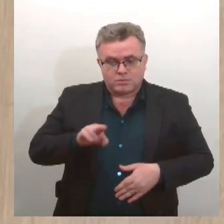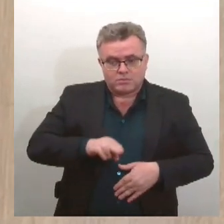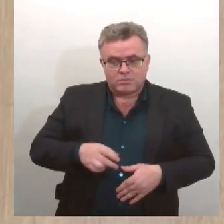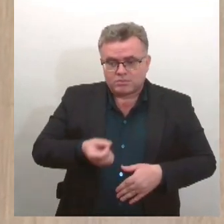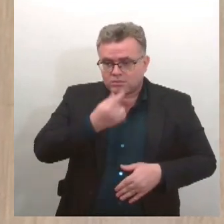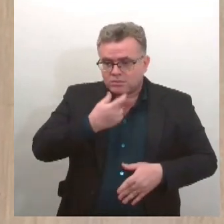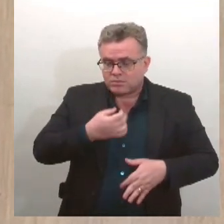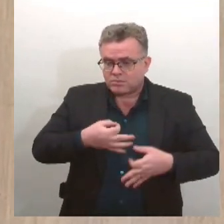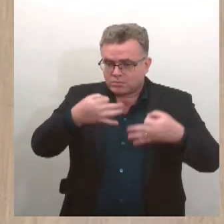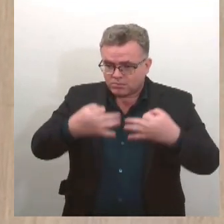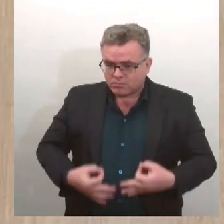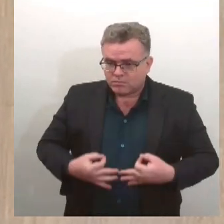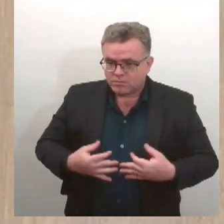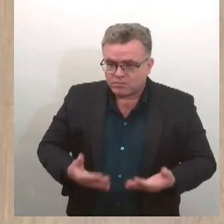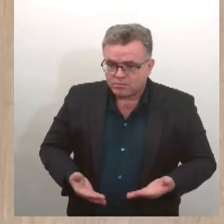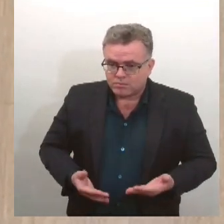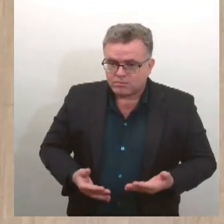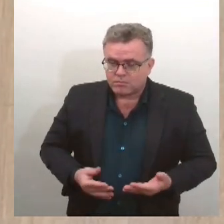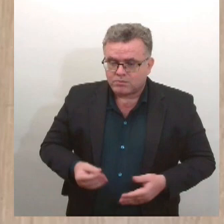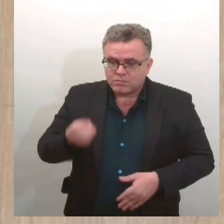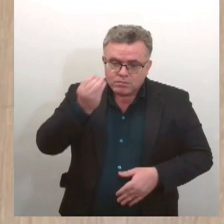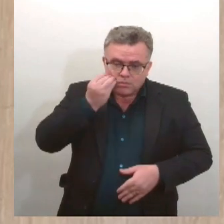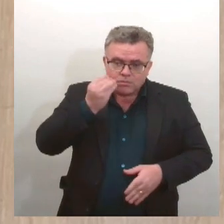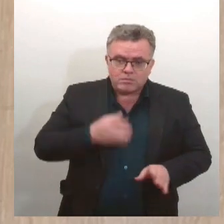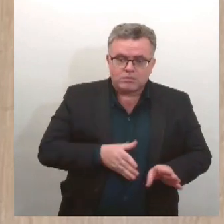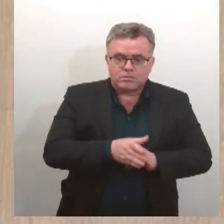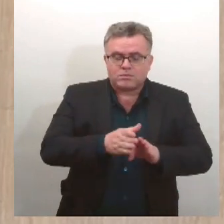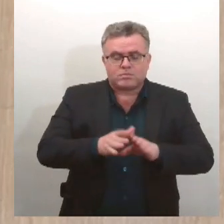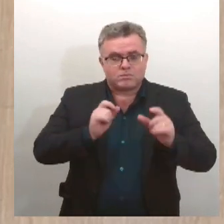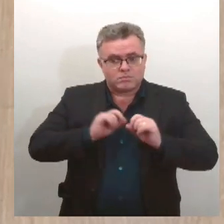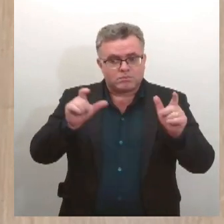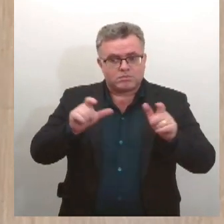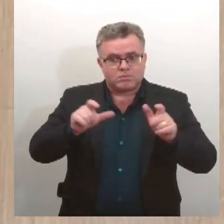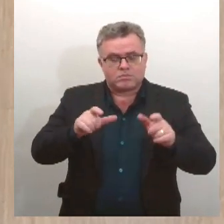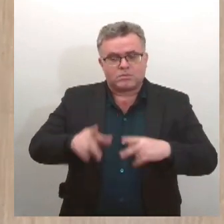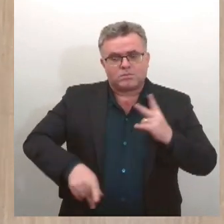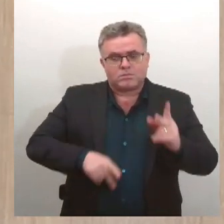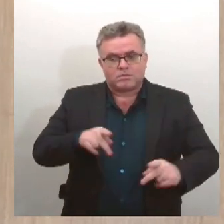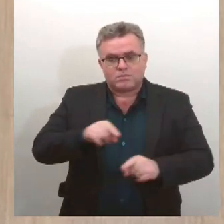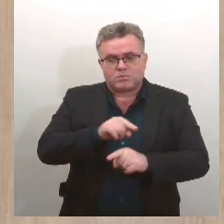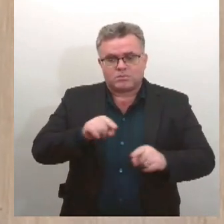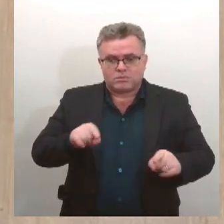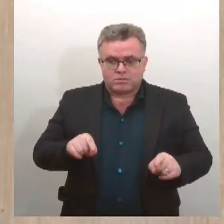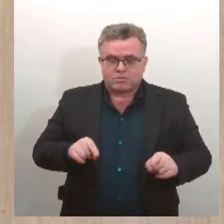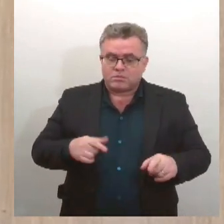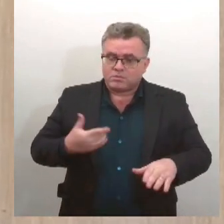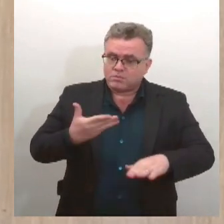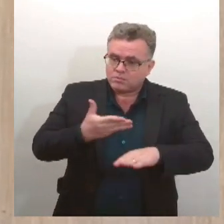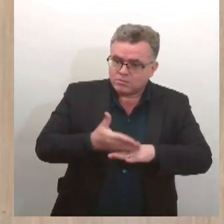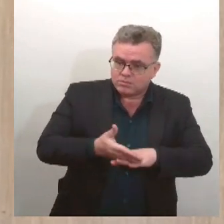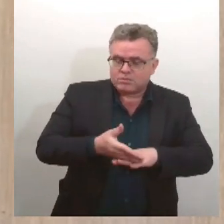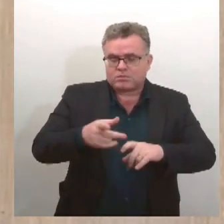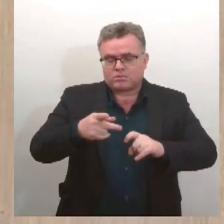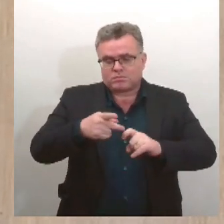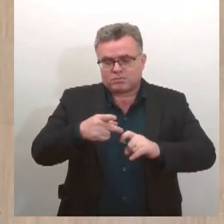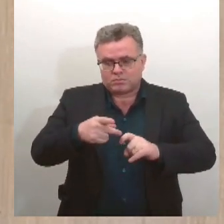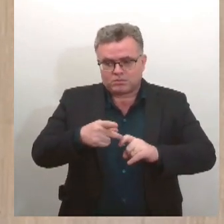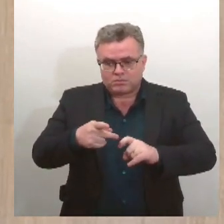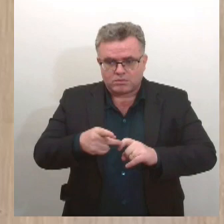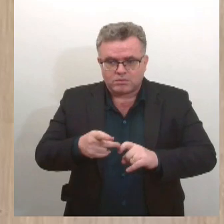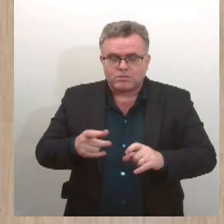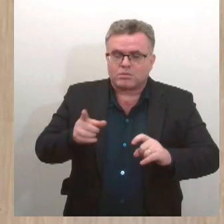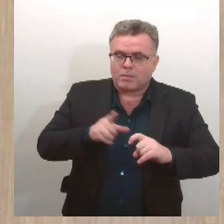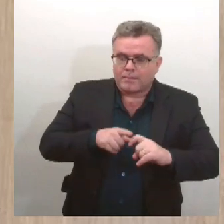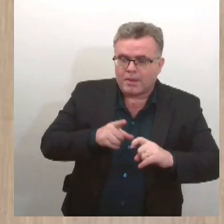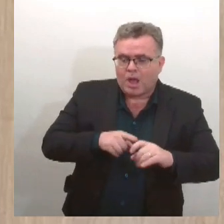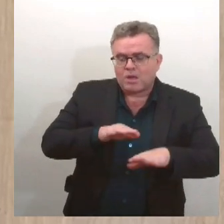A gente tenta fazer esse alerta à população, que sempre busque o serviço de saúde, tentem se aconselhar, orientem-se